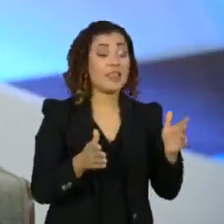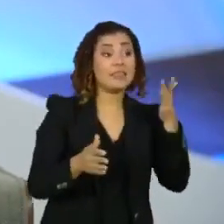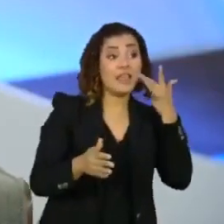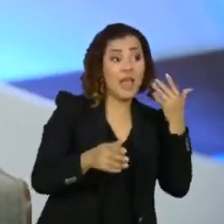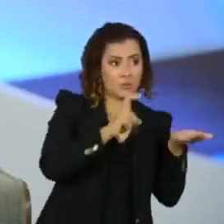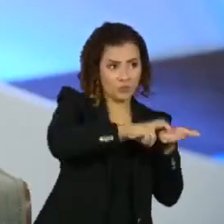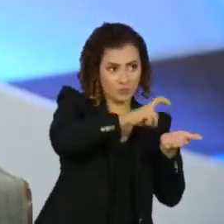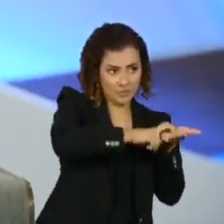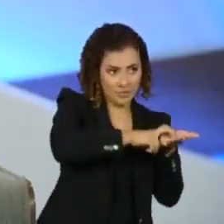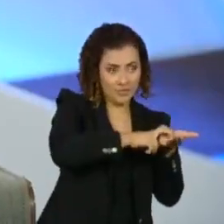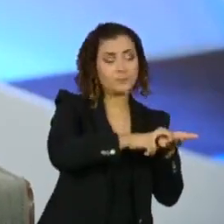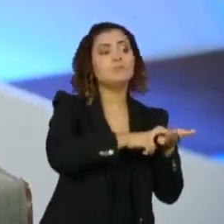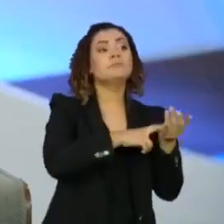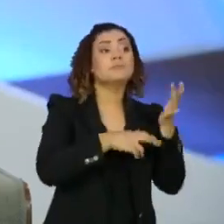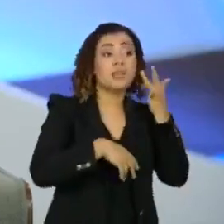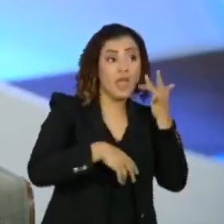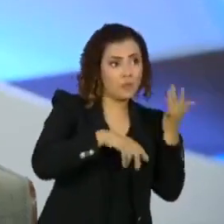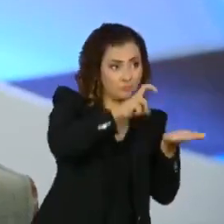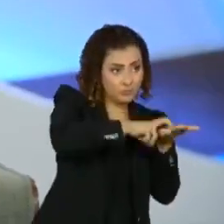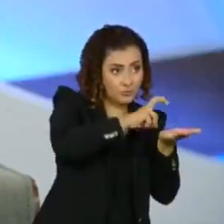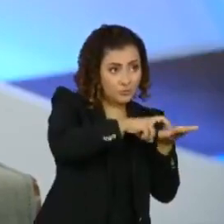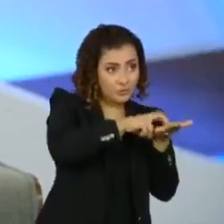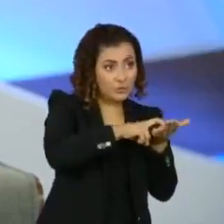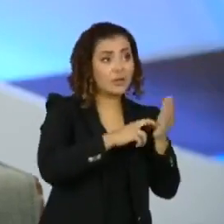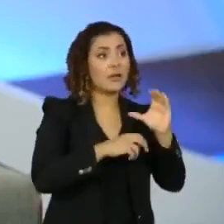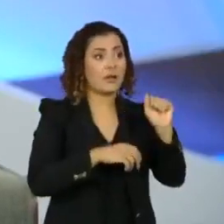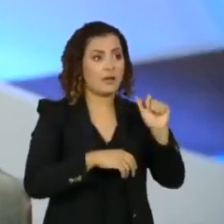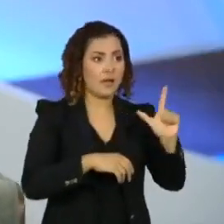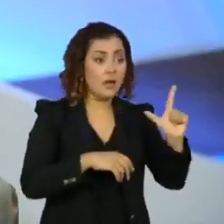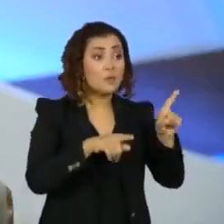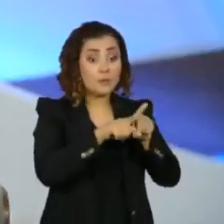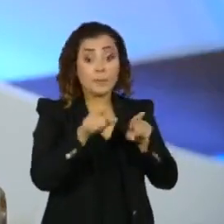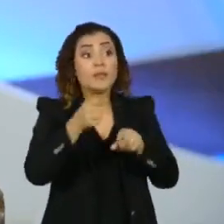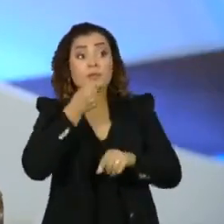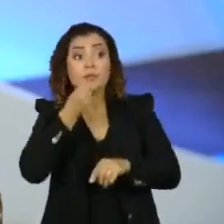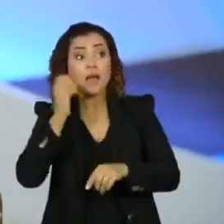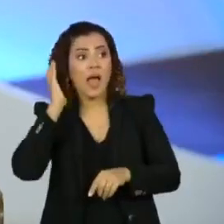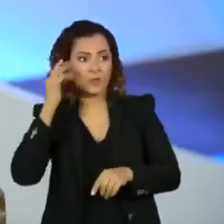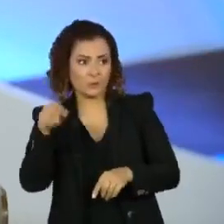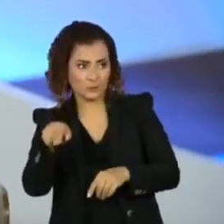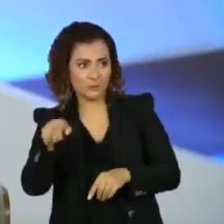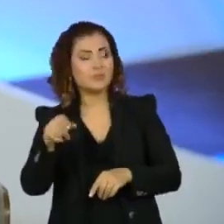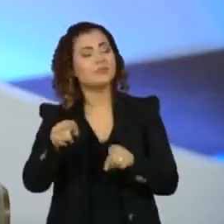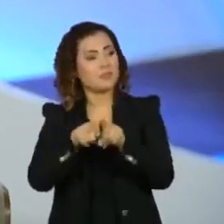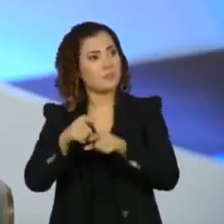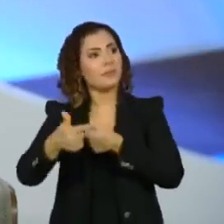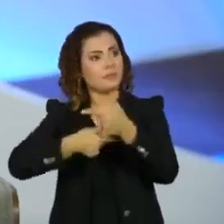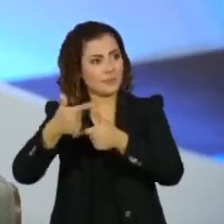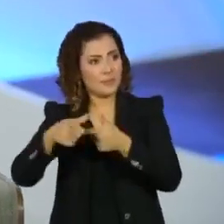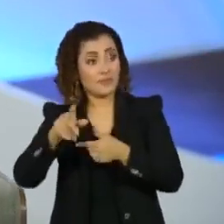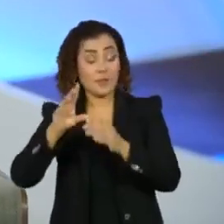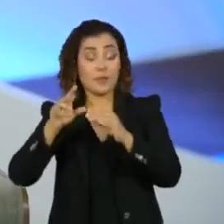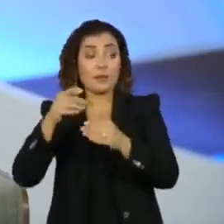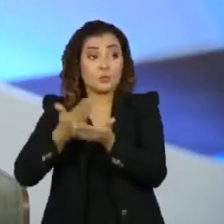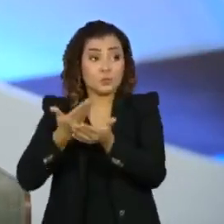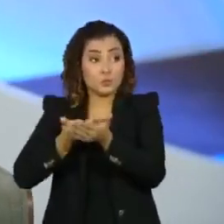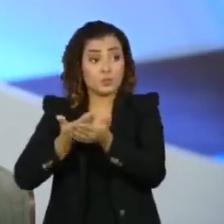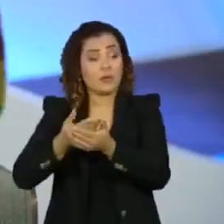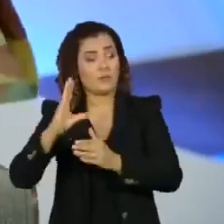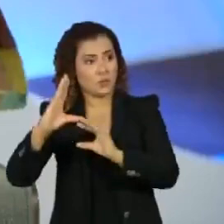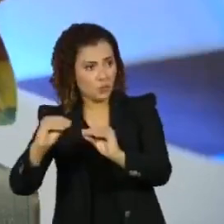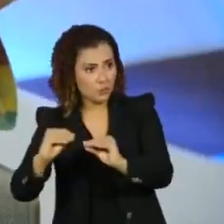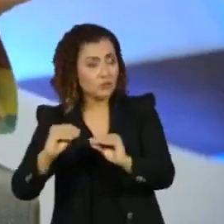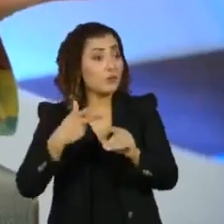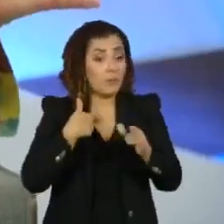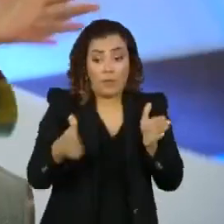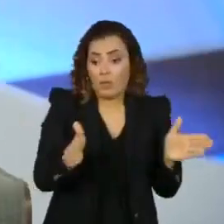de manhã, eu ia para cá o de manhã e fazia faculdade de jornalismo à noite. E aí, chegou uma hora que não deu, porque eu